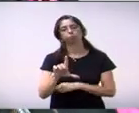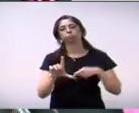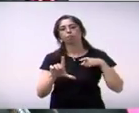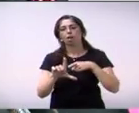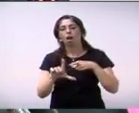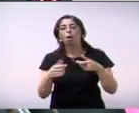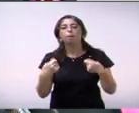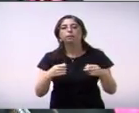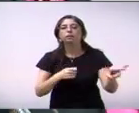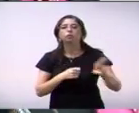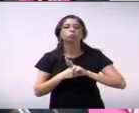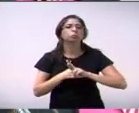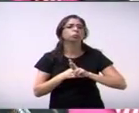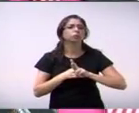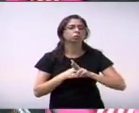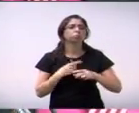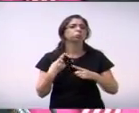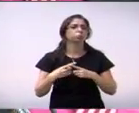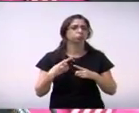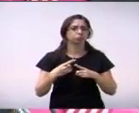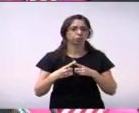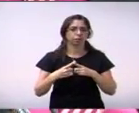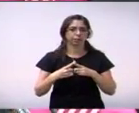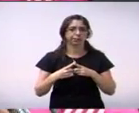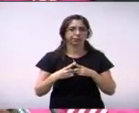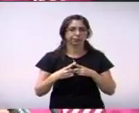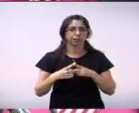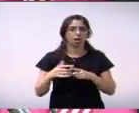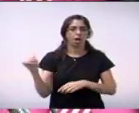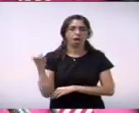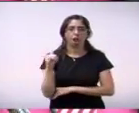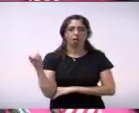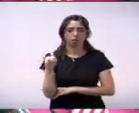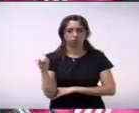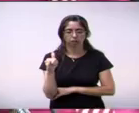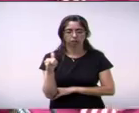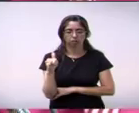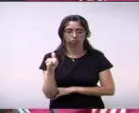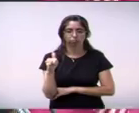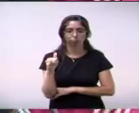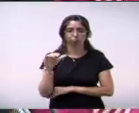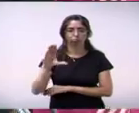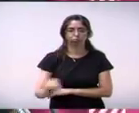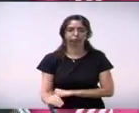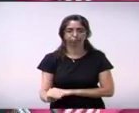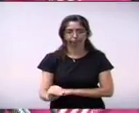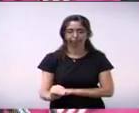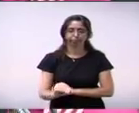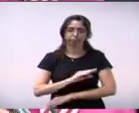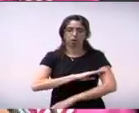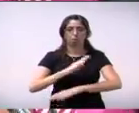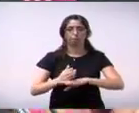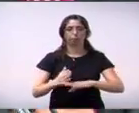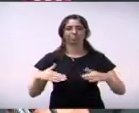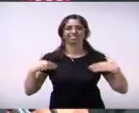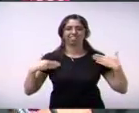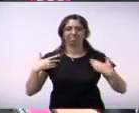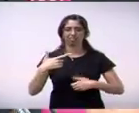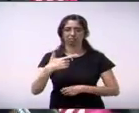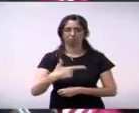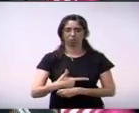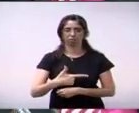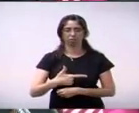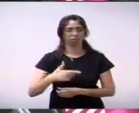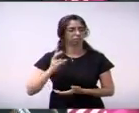constantes faltas de energia no bairro Monte Alegre II. 161 do vereador